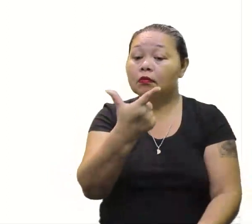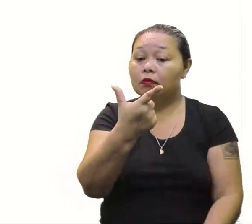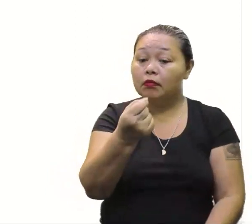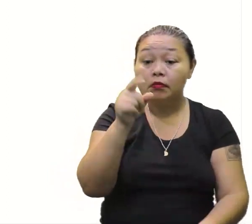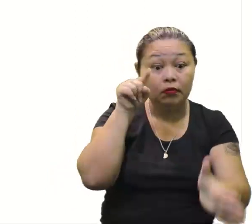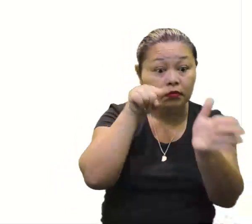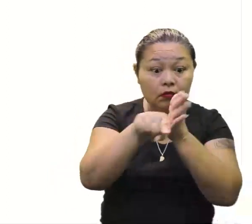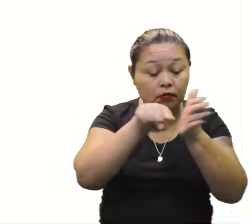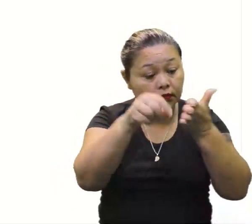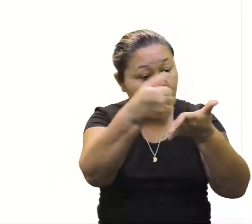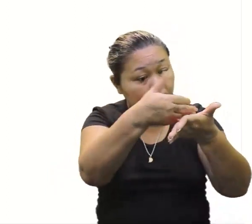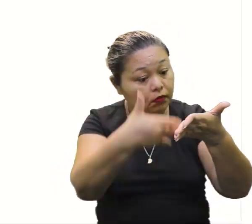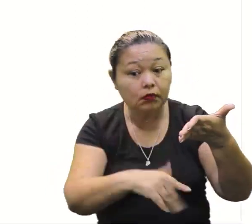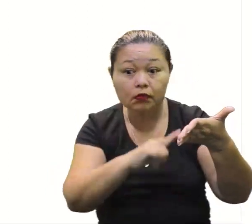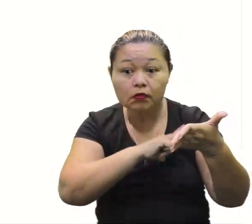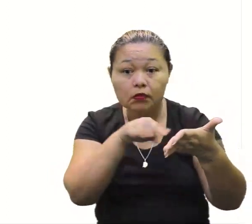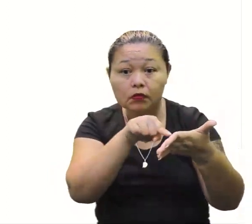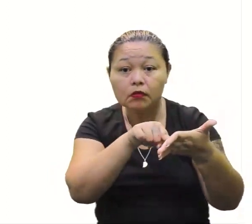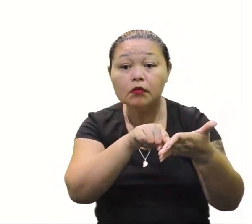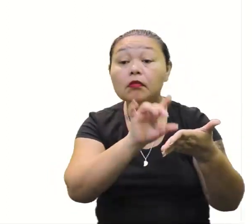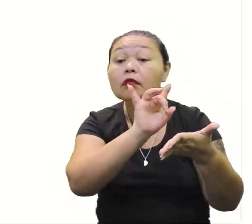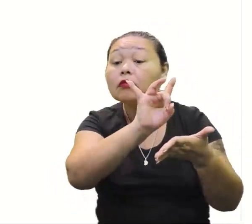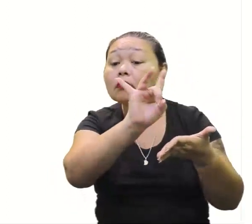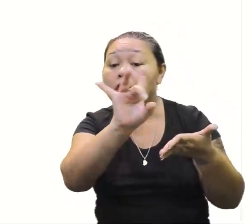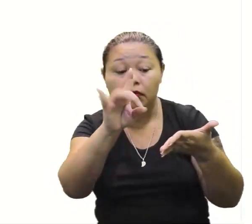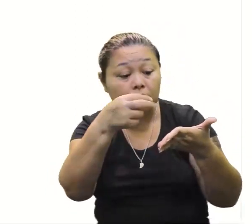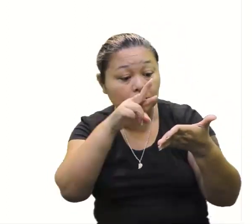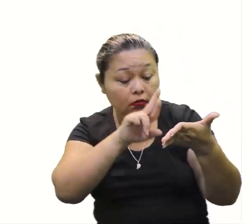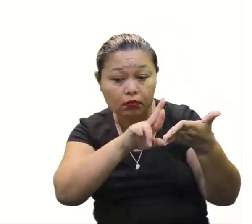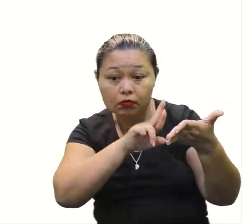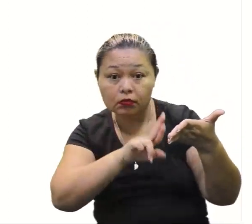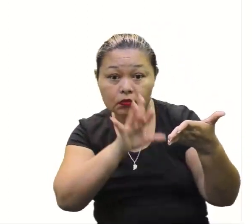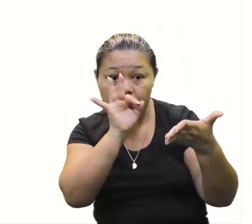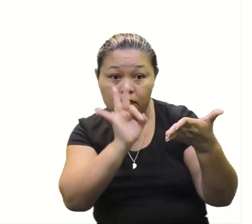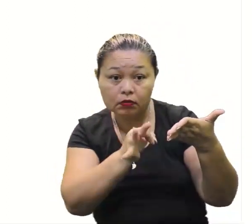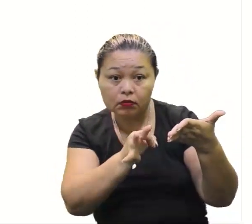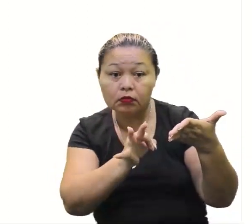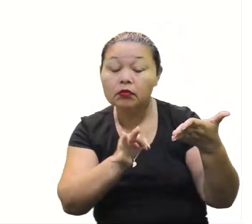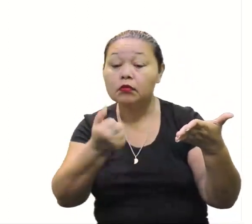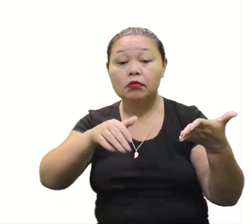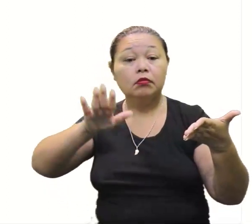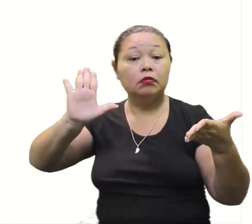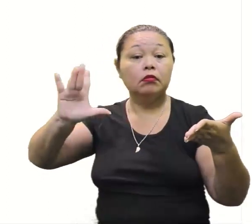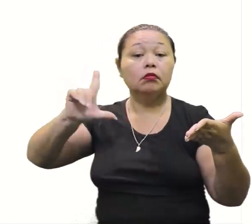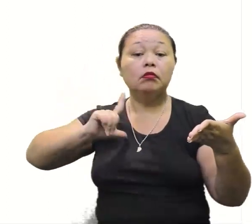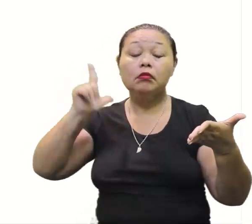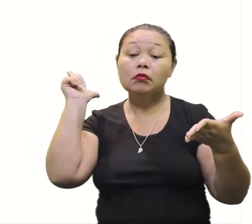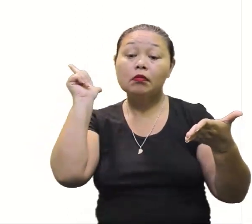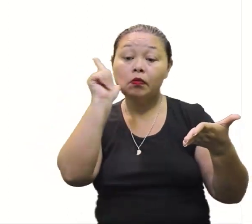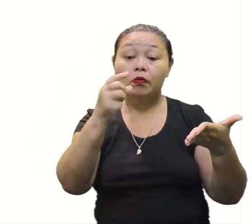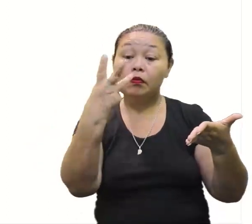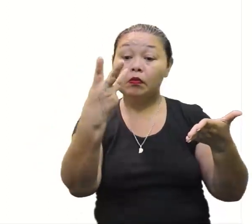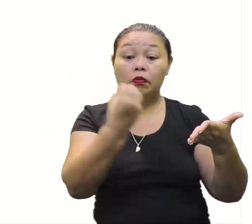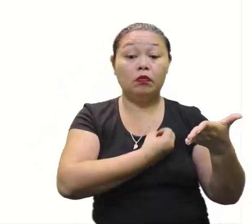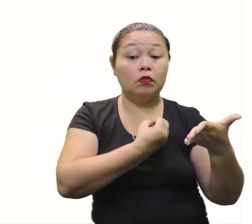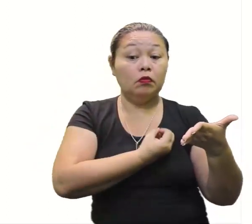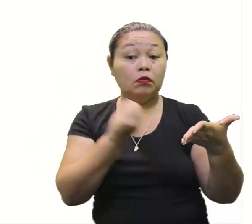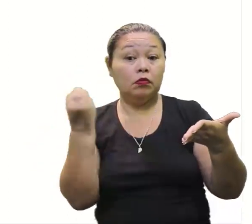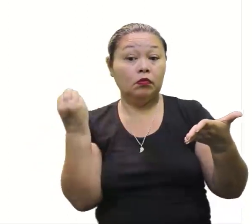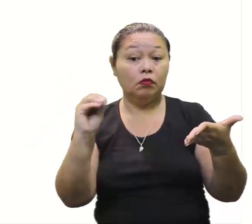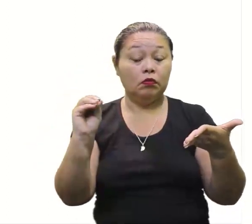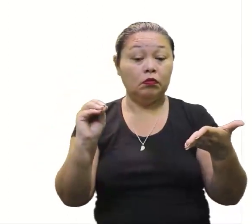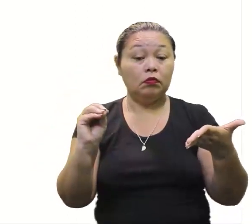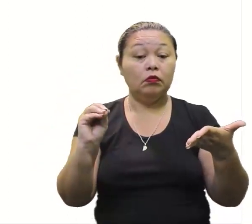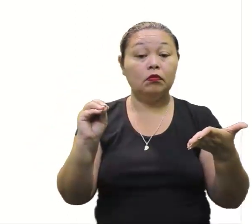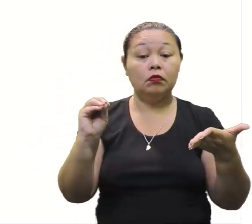total de 20 questões. Para cada resposta correta, o candidato ganha 3 pontos. Ah,